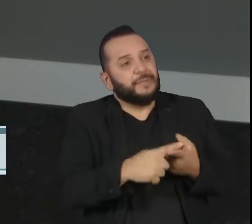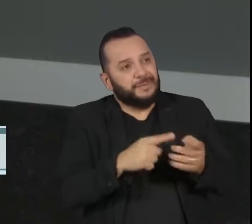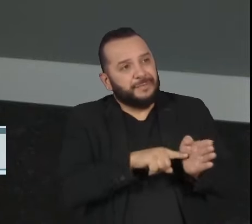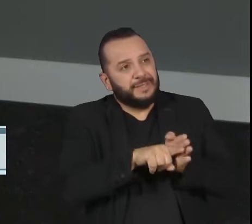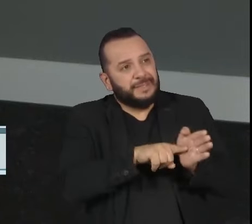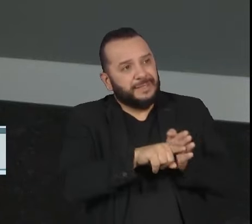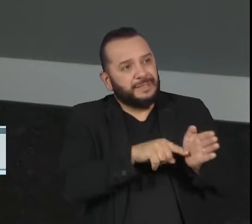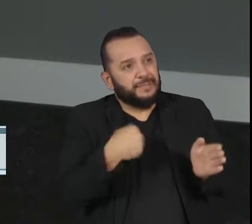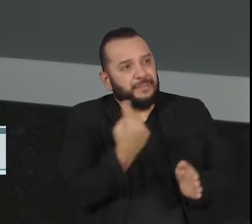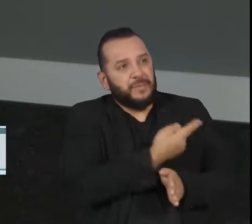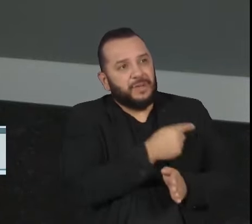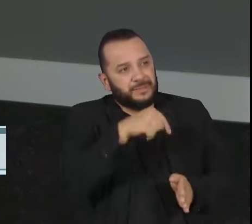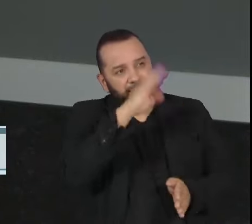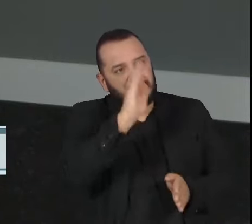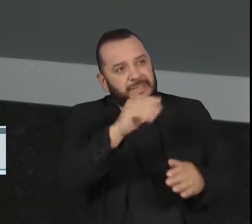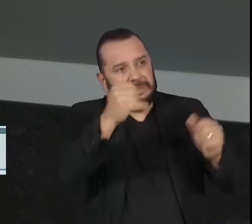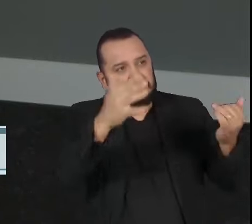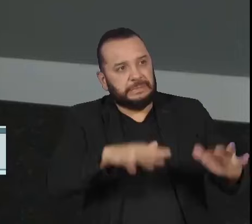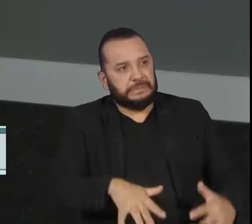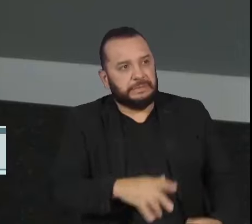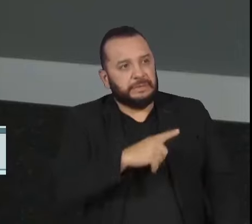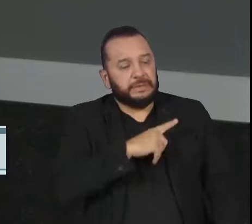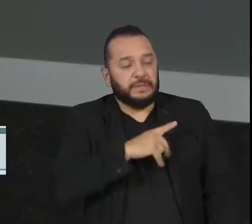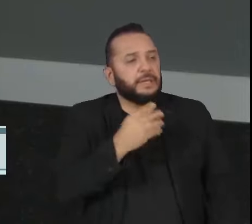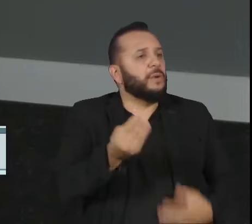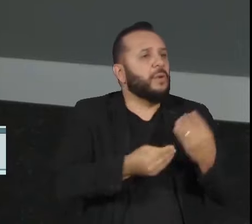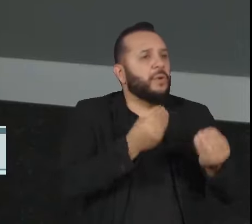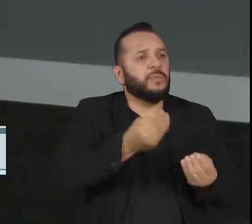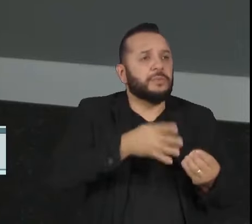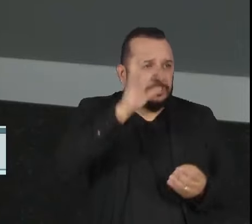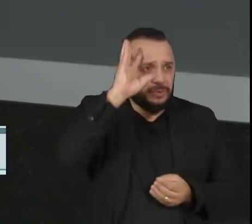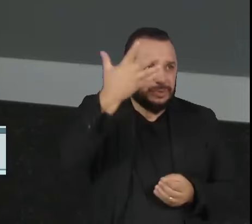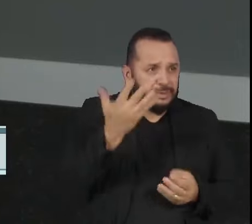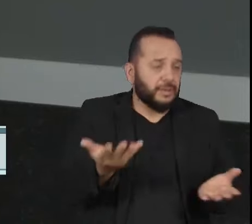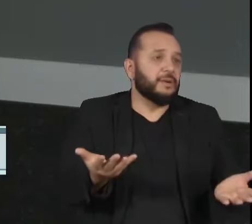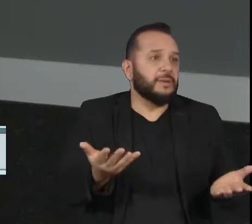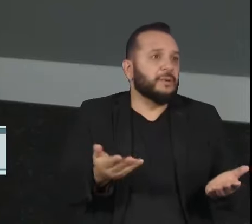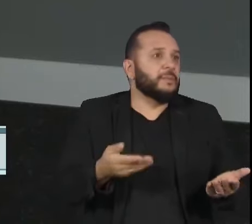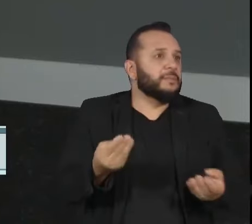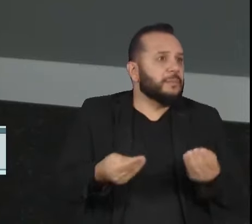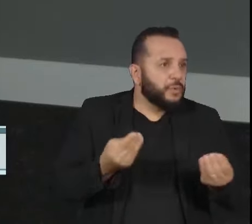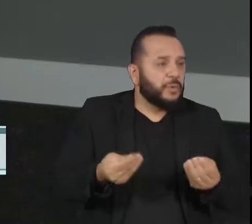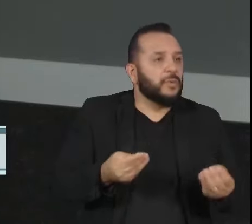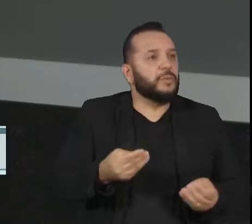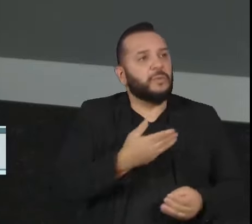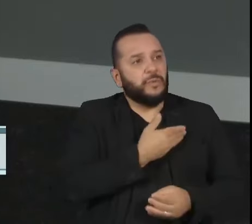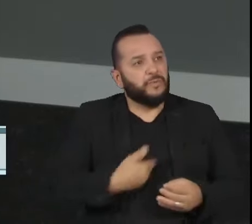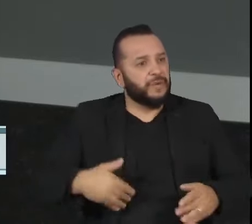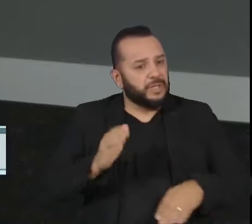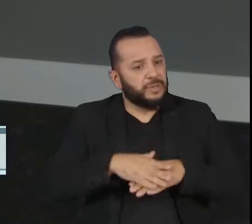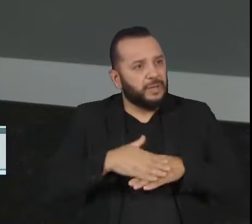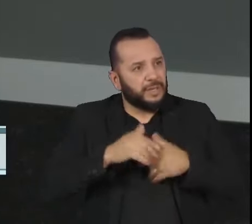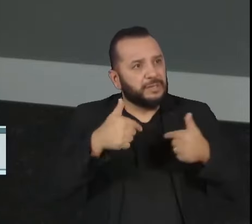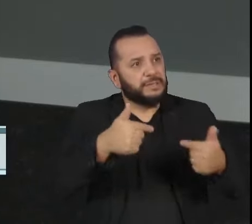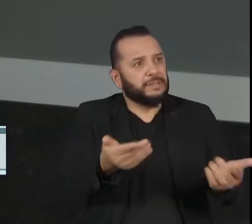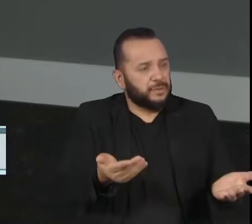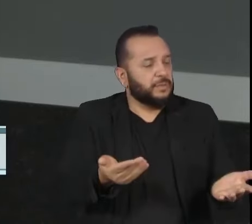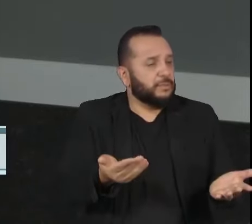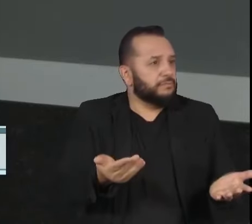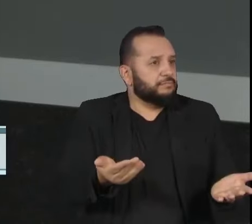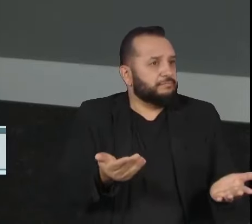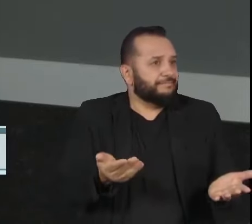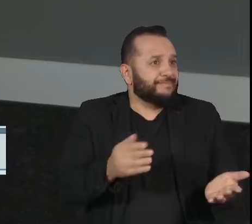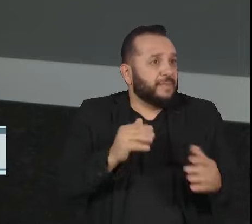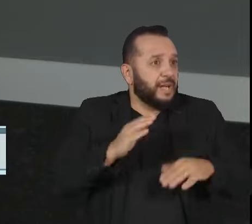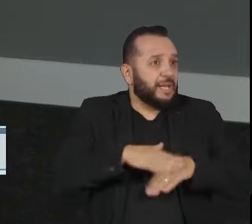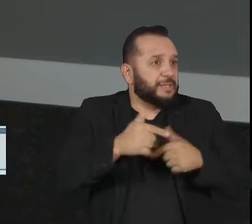é possível imaginar uma solução para isso sem políticas públicas, sem uma ação do Estado e sem uma ação da sociedade